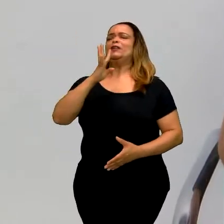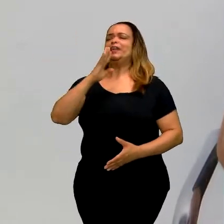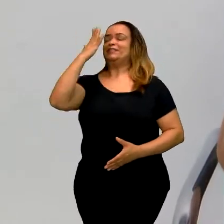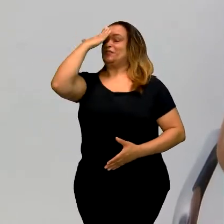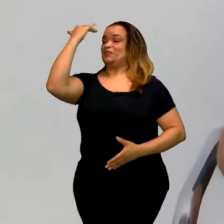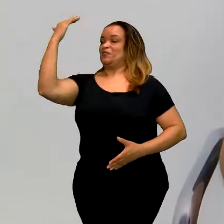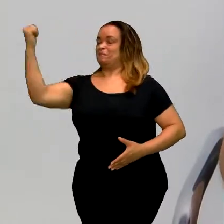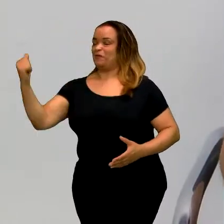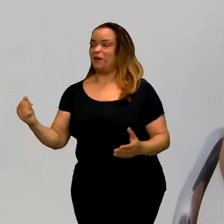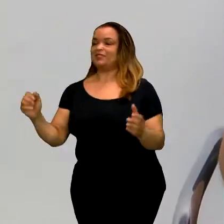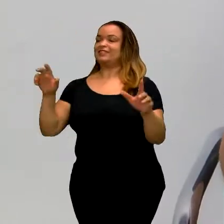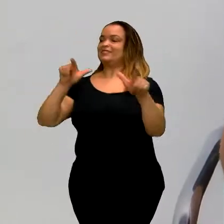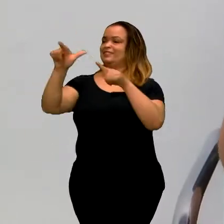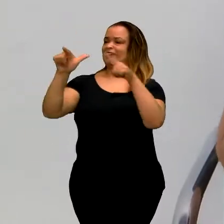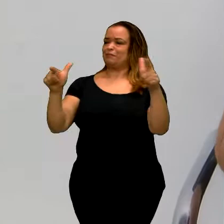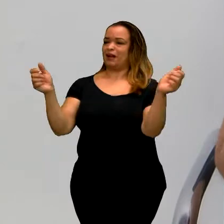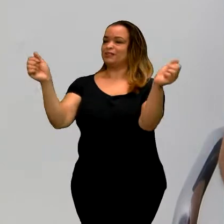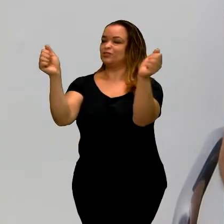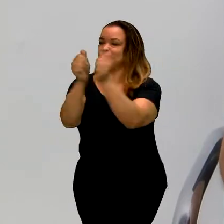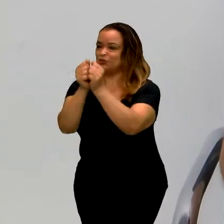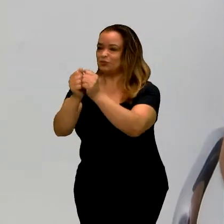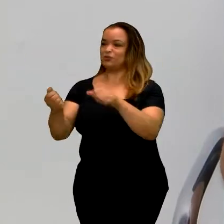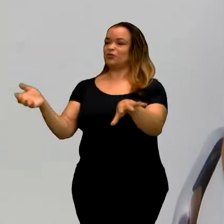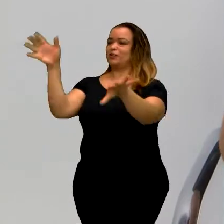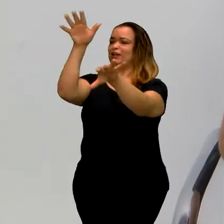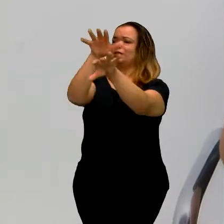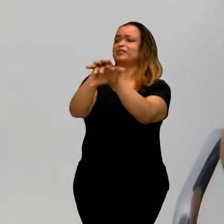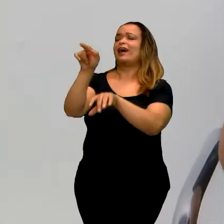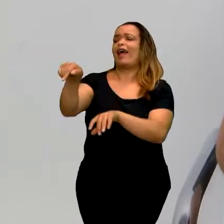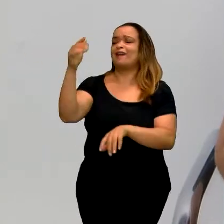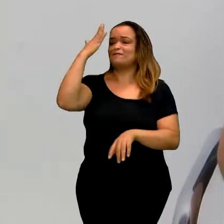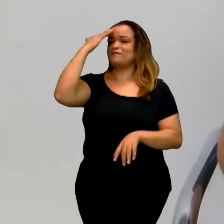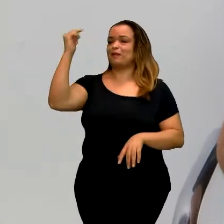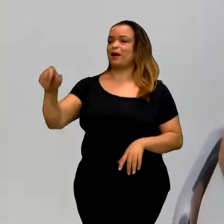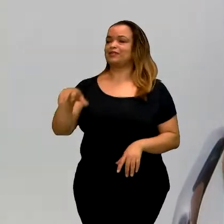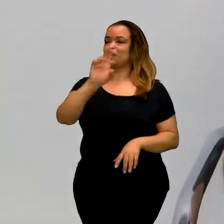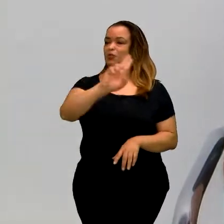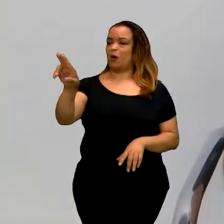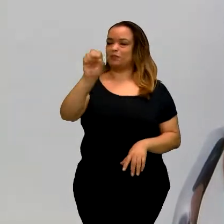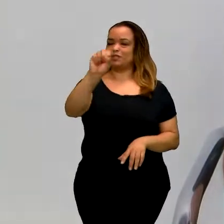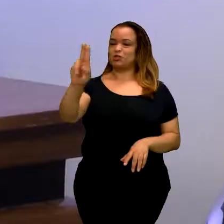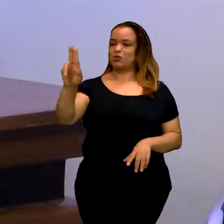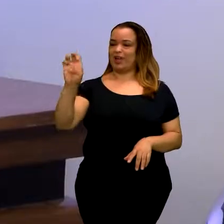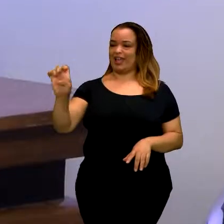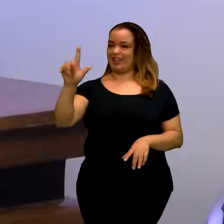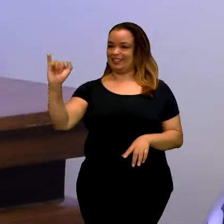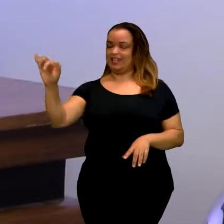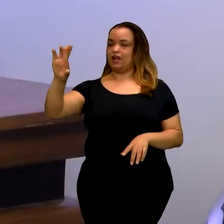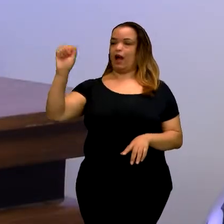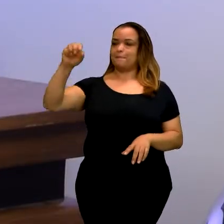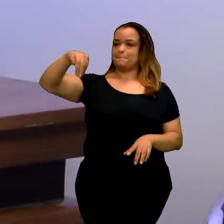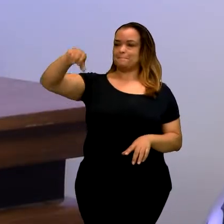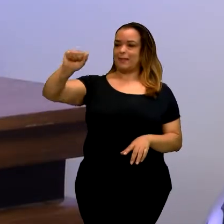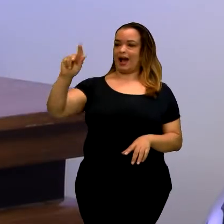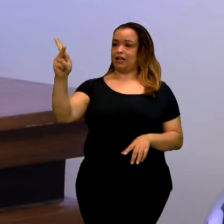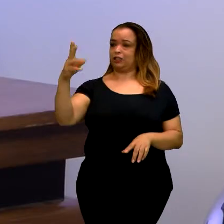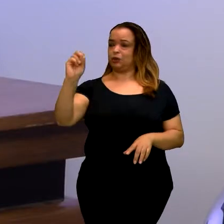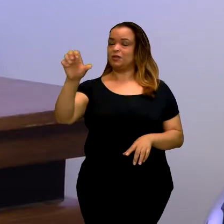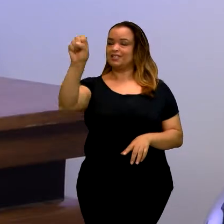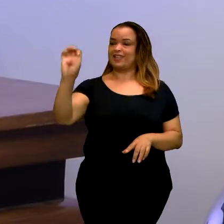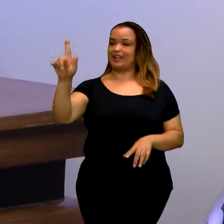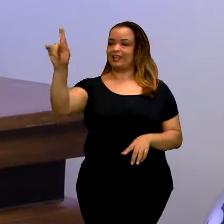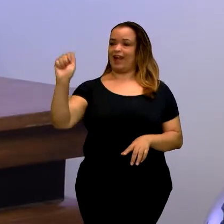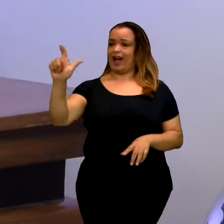meio da inclusão, é famosa, Sueli Ramalho Segala, muito obrigada pela sua presença,